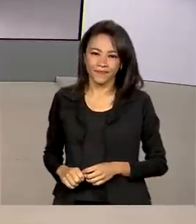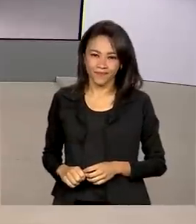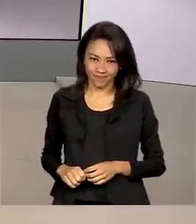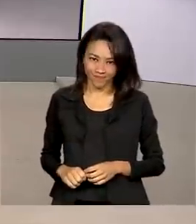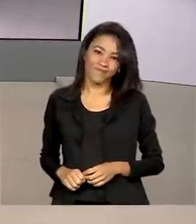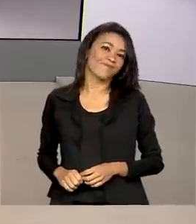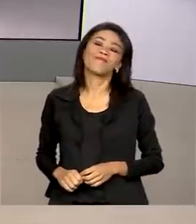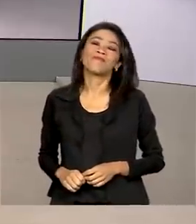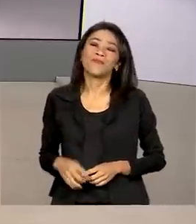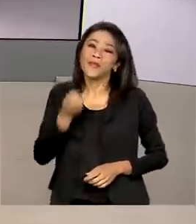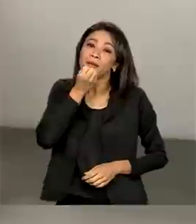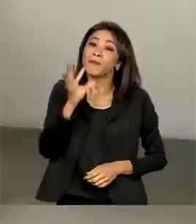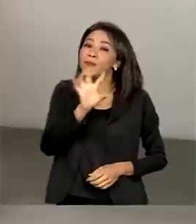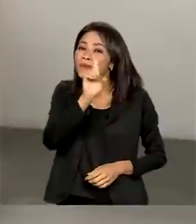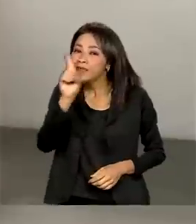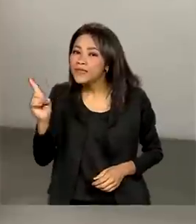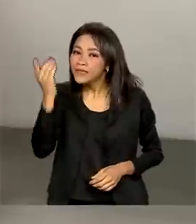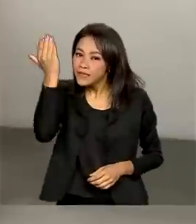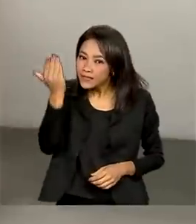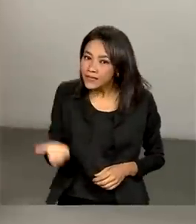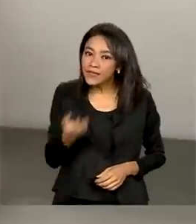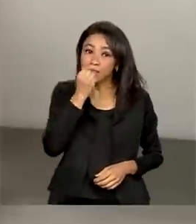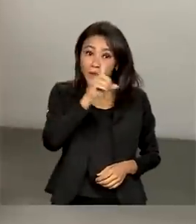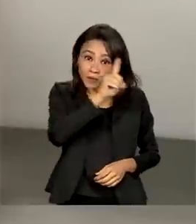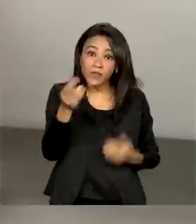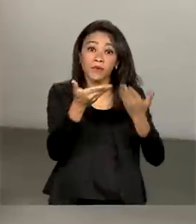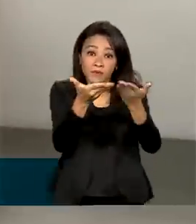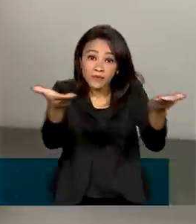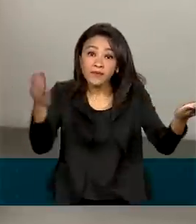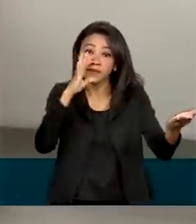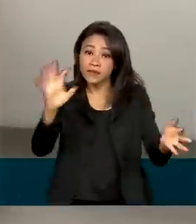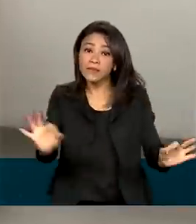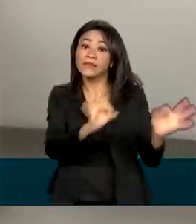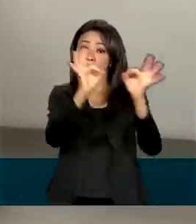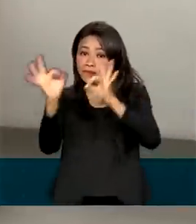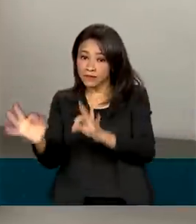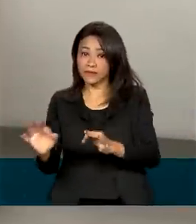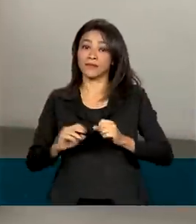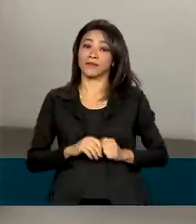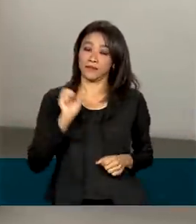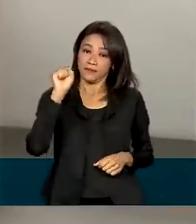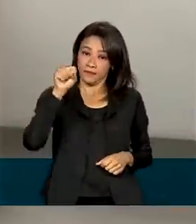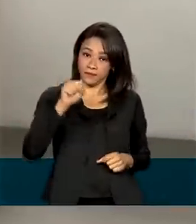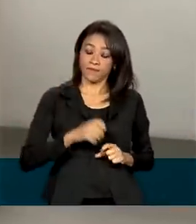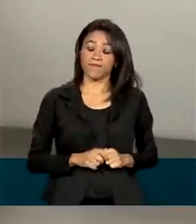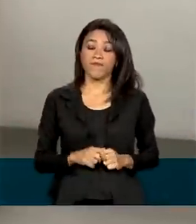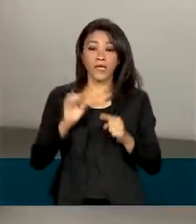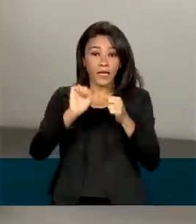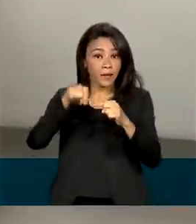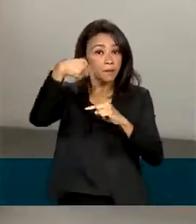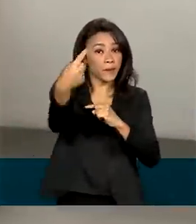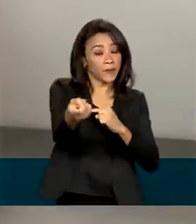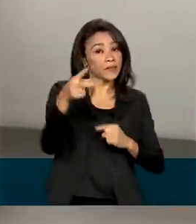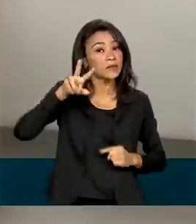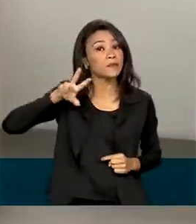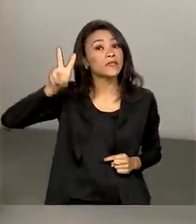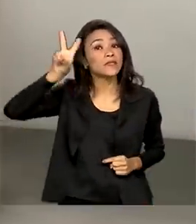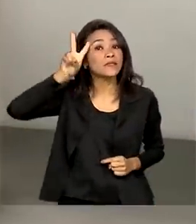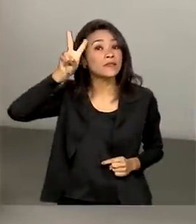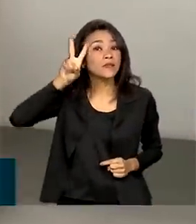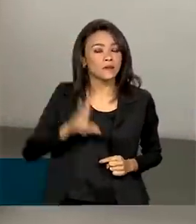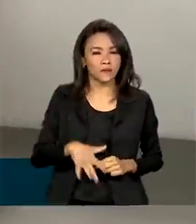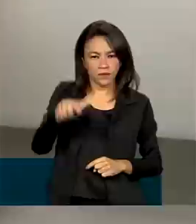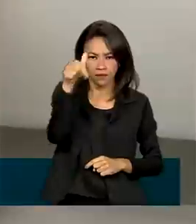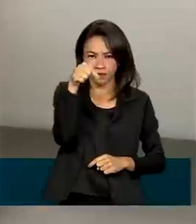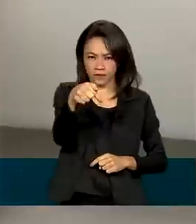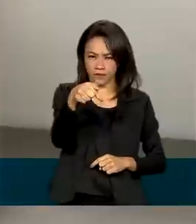Bom dia, Renata. Bom dia para você também que está nos acompanhando. isso mesmo. A partir da próxima segunda-feira, 7